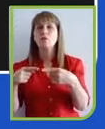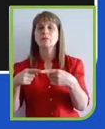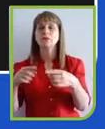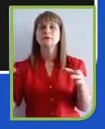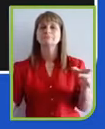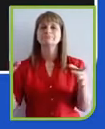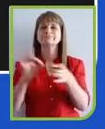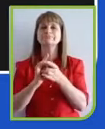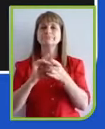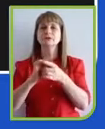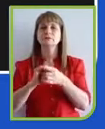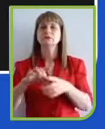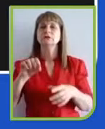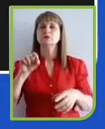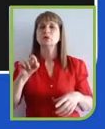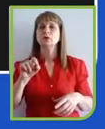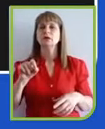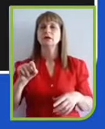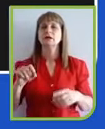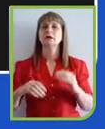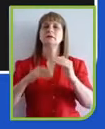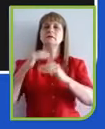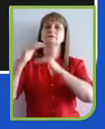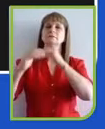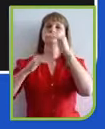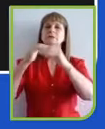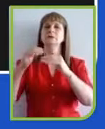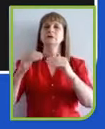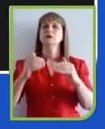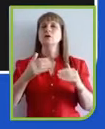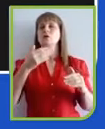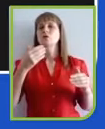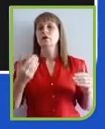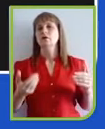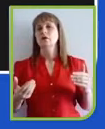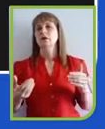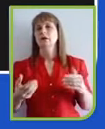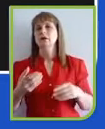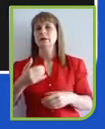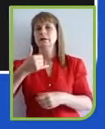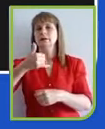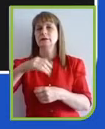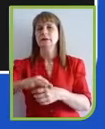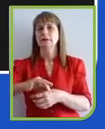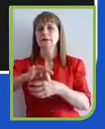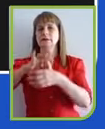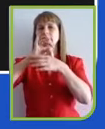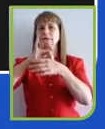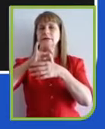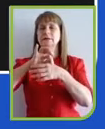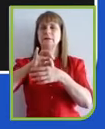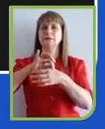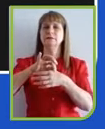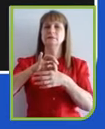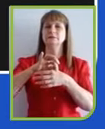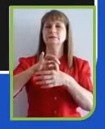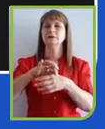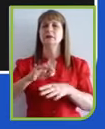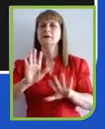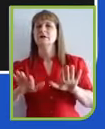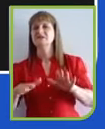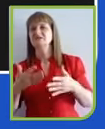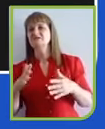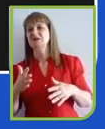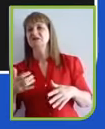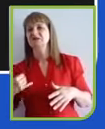que é a ascensão dos millennials ao poder. Os millennials, a turma dos 30 e poucos aos 40 e poucos,